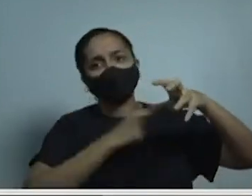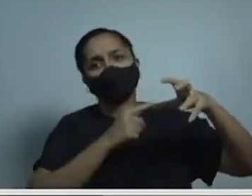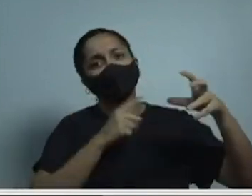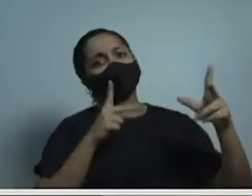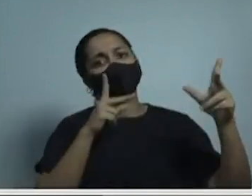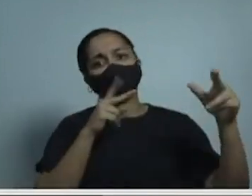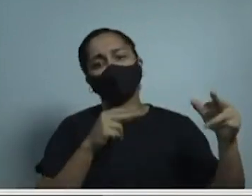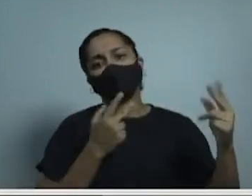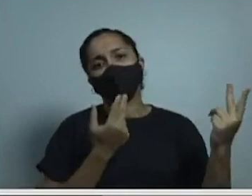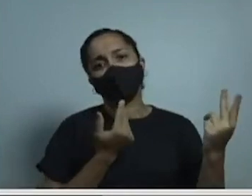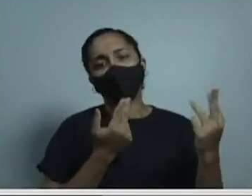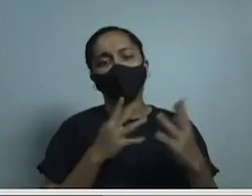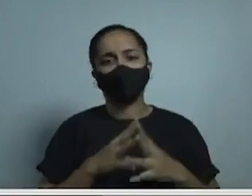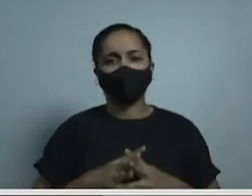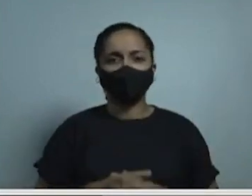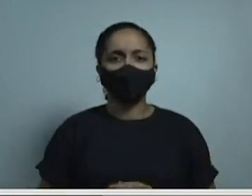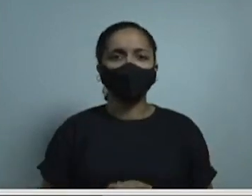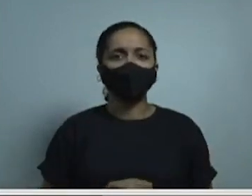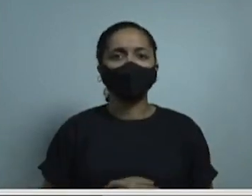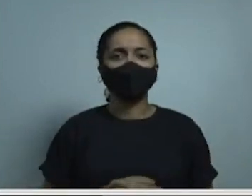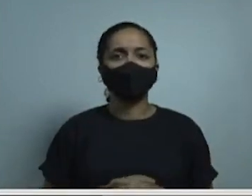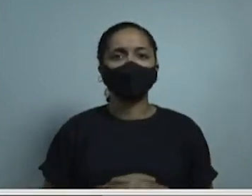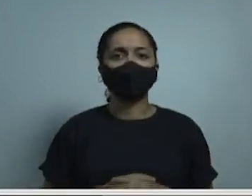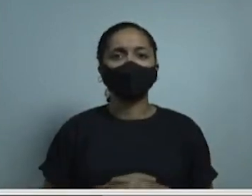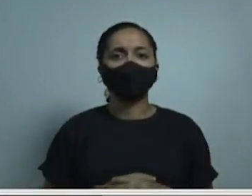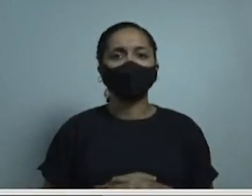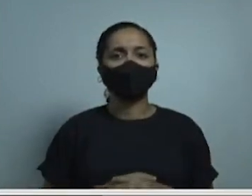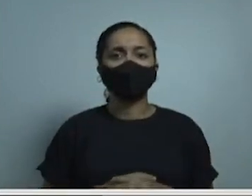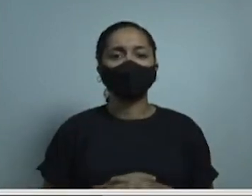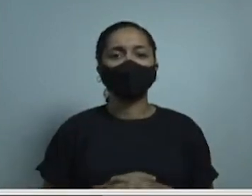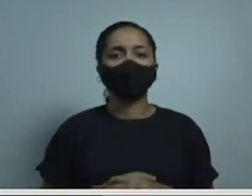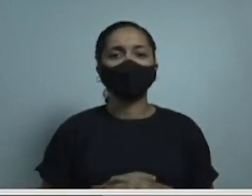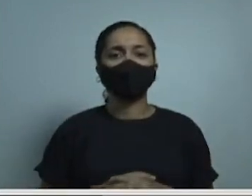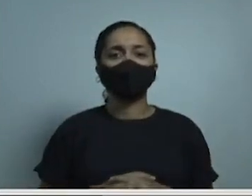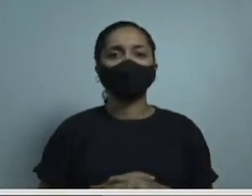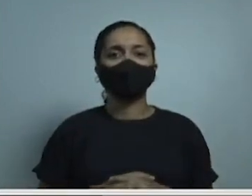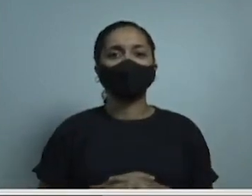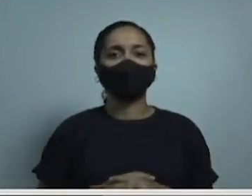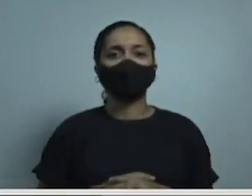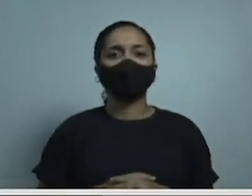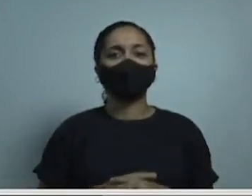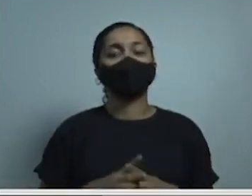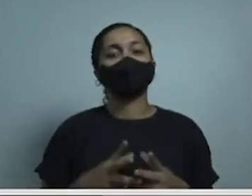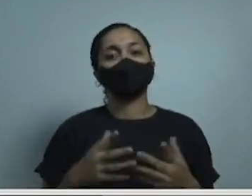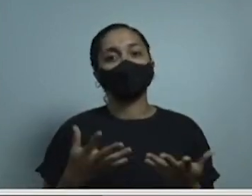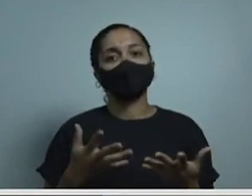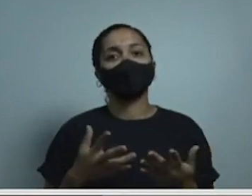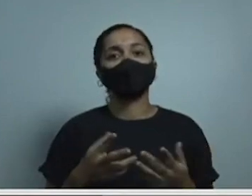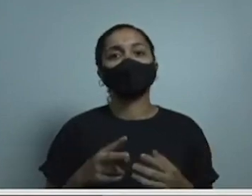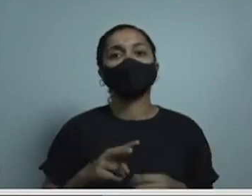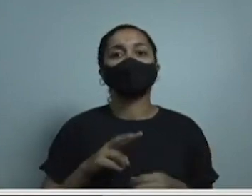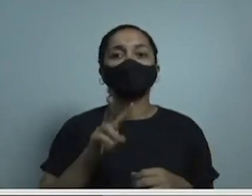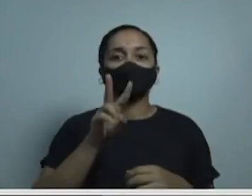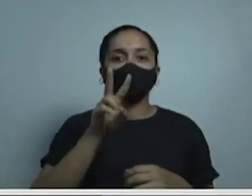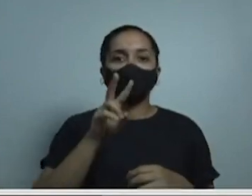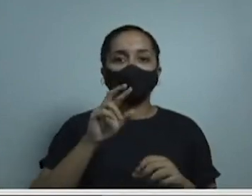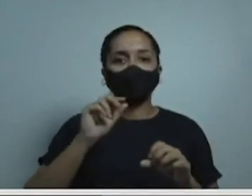que fica claro a sua maior capacidade de contágio e, por isso, maior